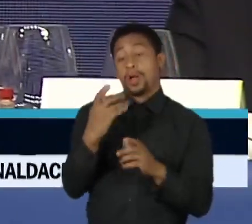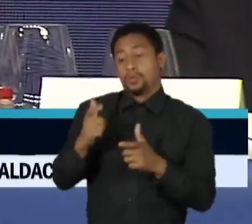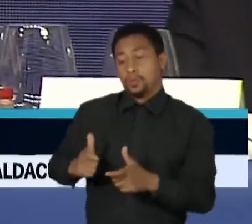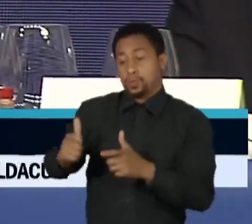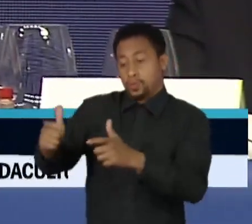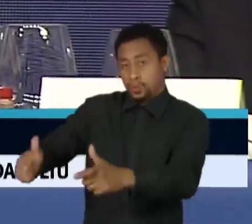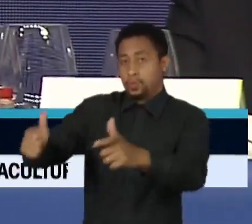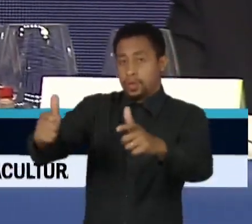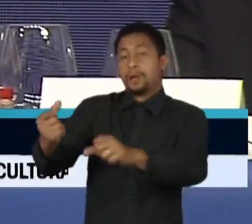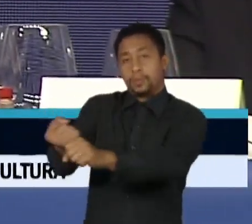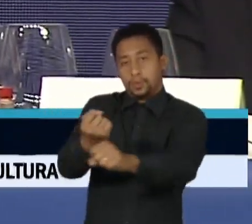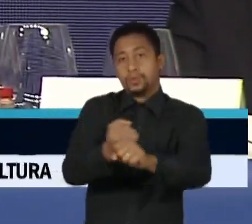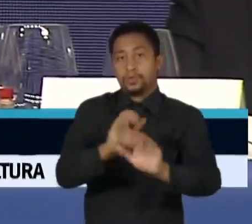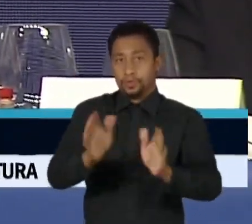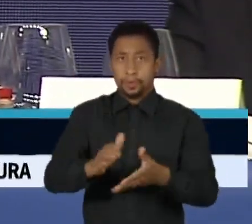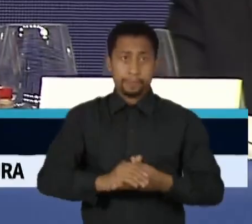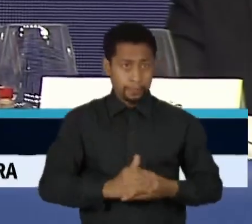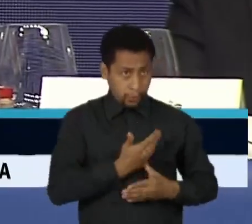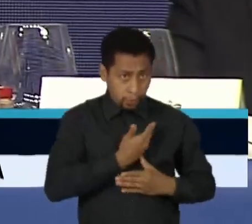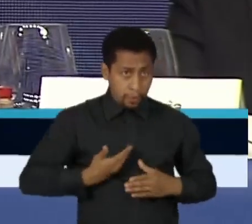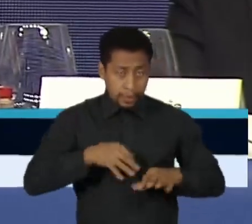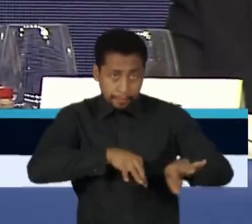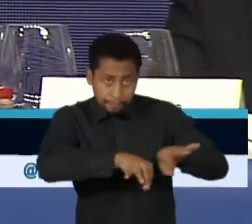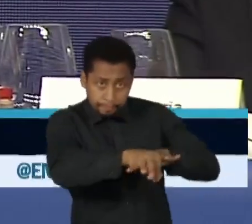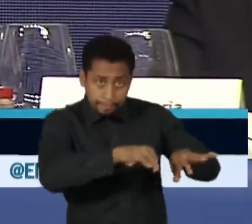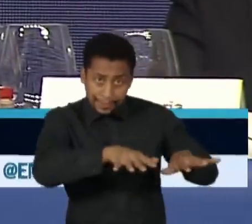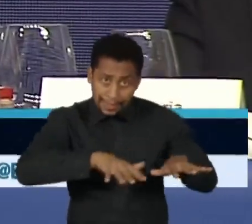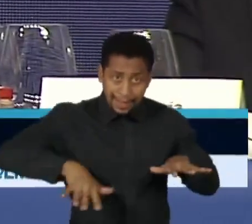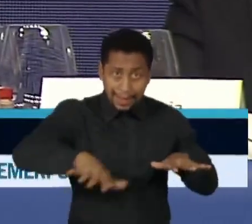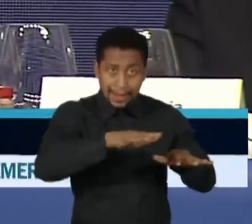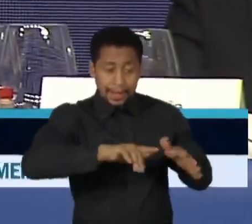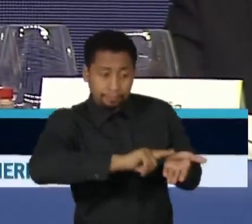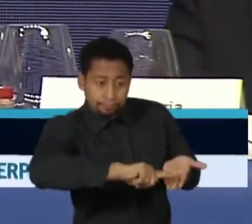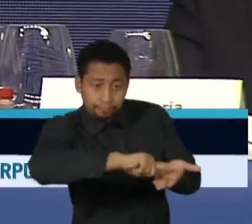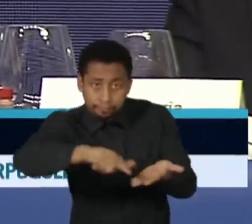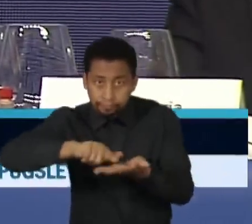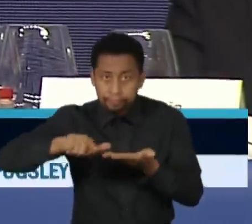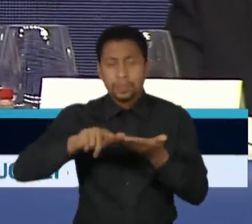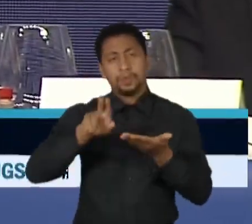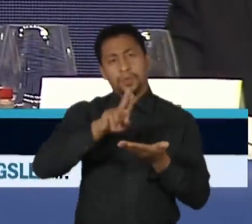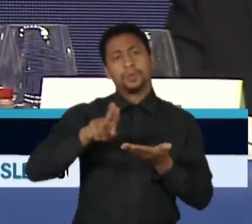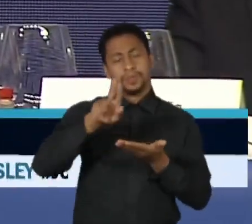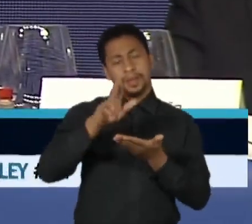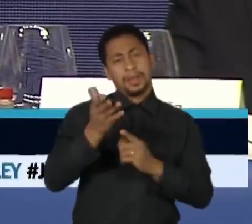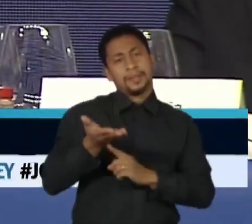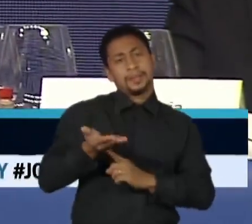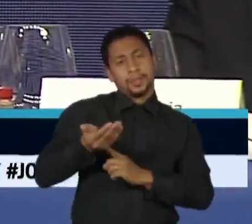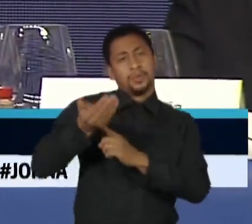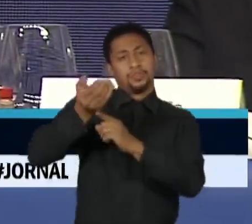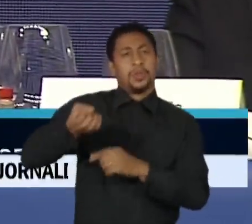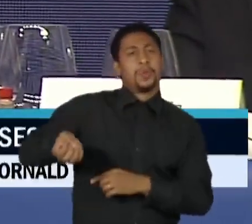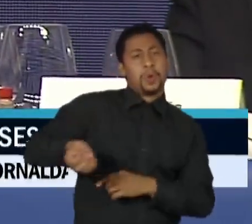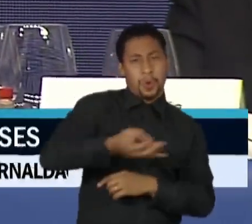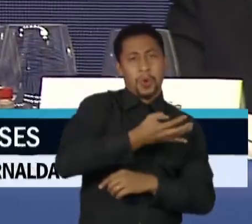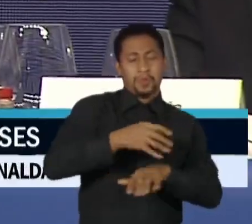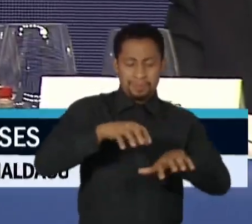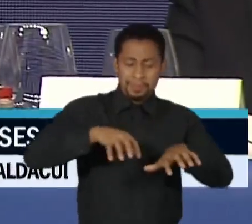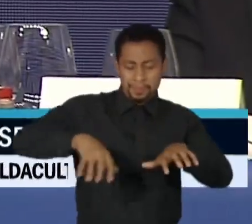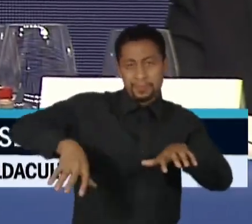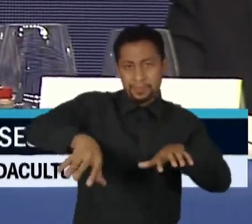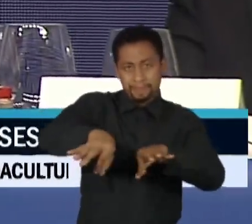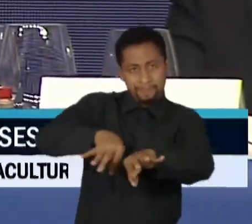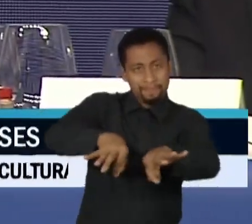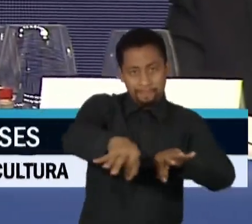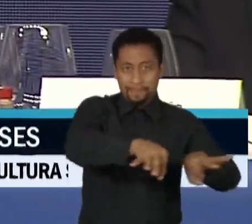desapropriando essas áreas, vai construir habitações com tecnologia modular, que a nossa ideia, vamos construir de estilo frame, a nossa ideia é que a gente